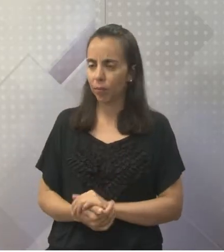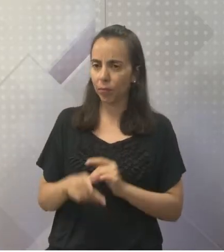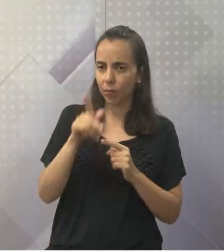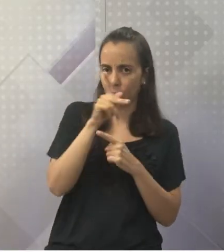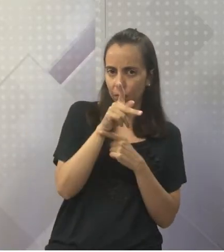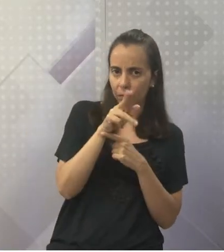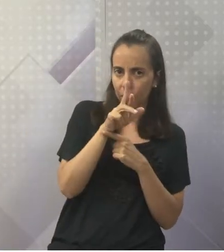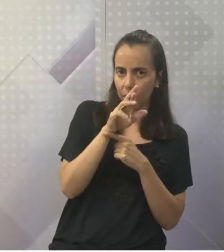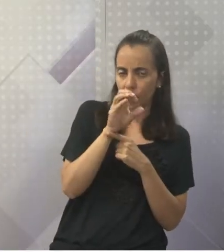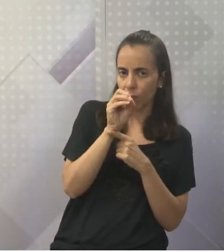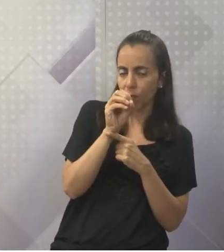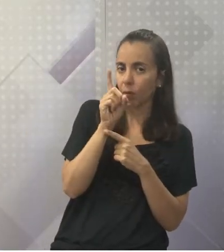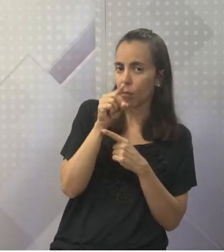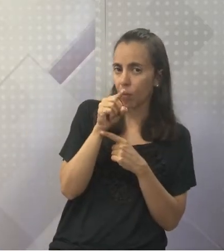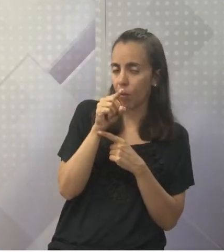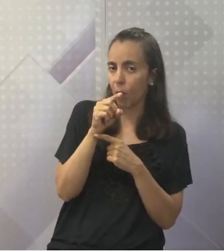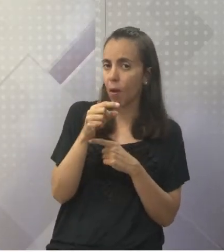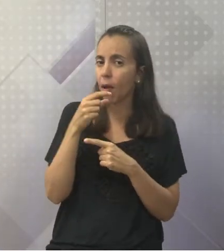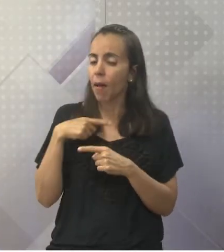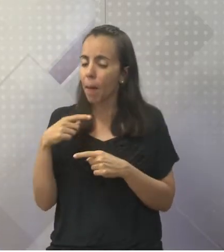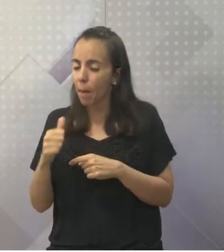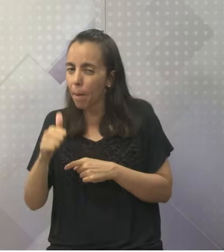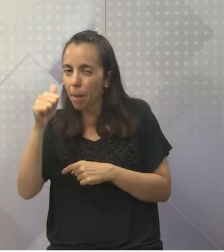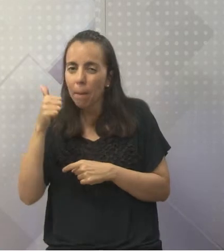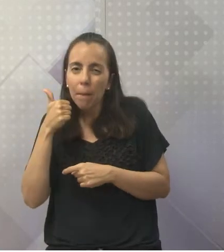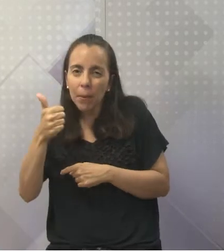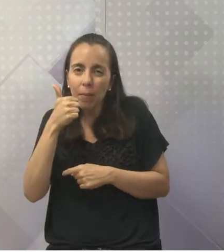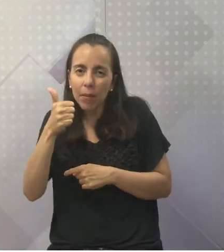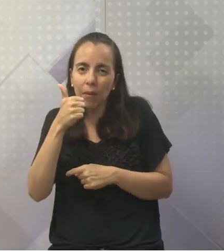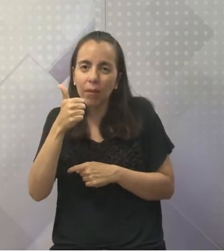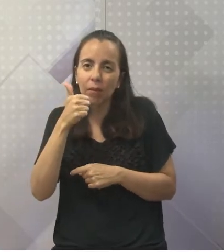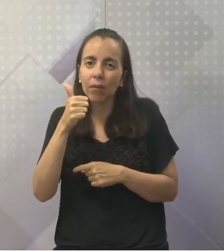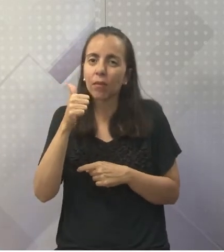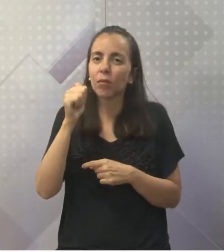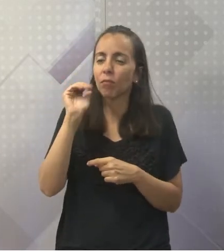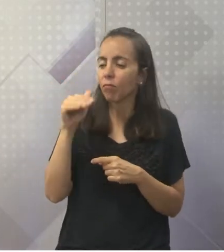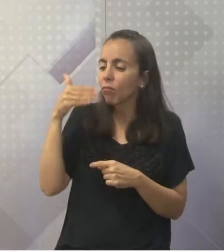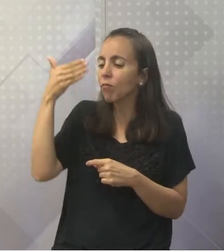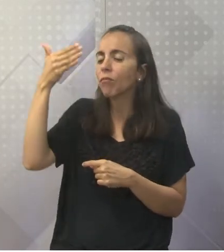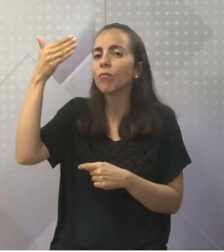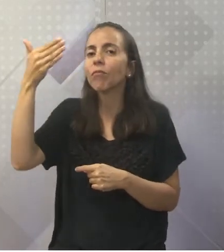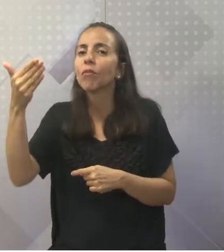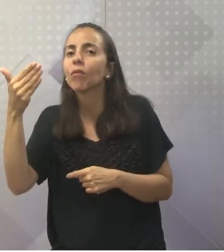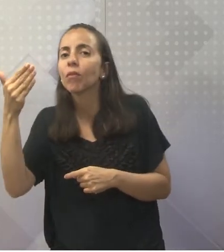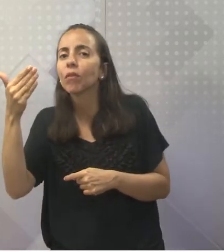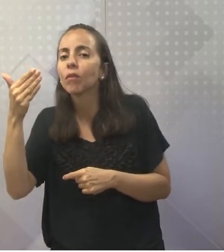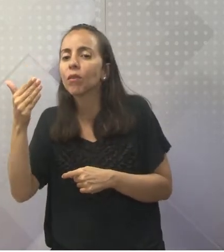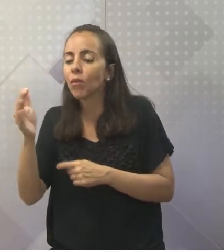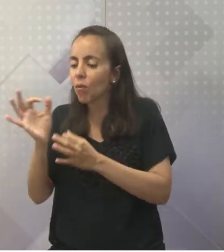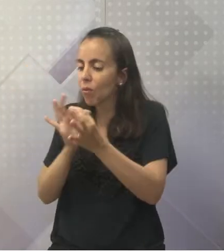Pró significa primitivo, ausente, não